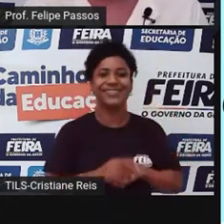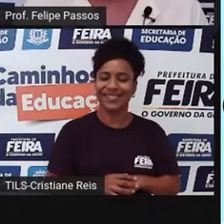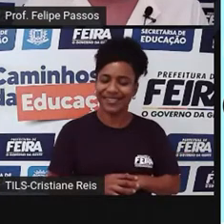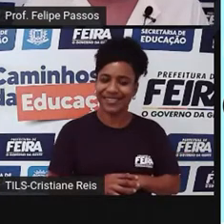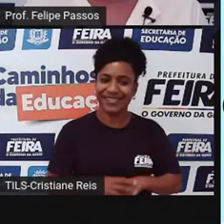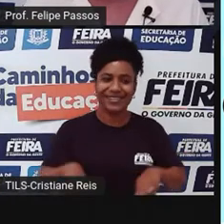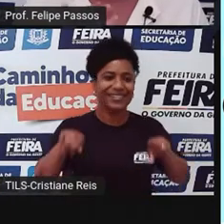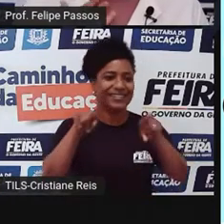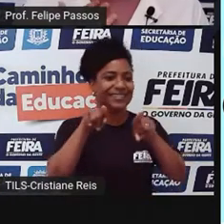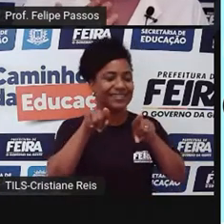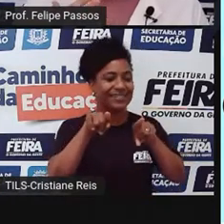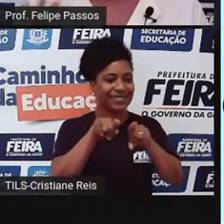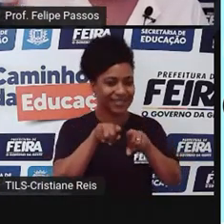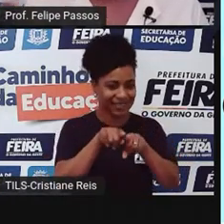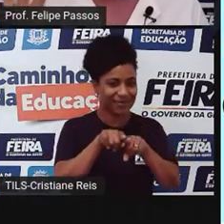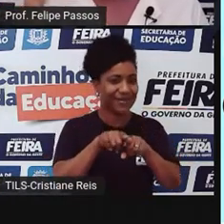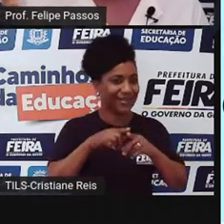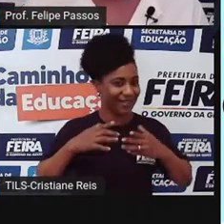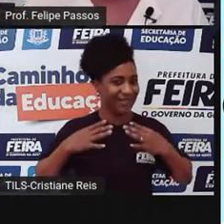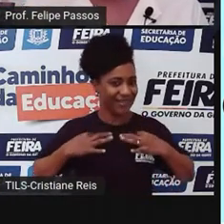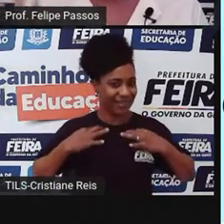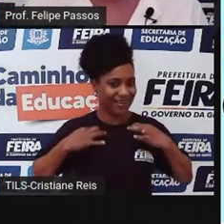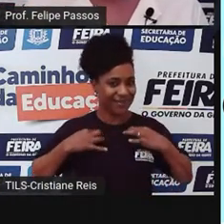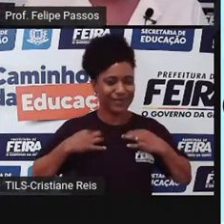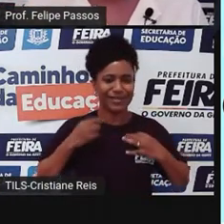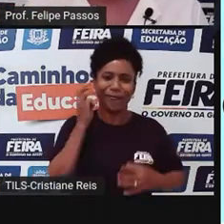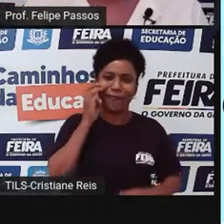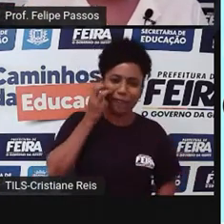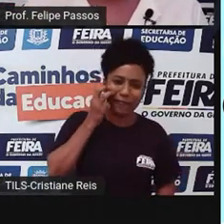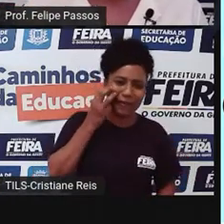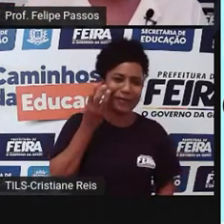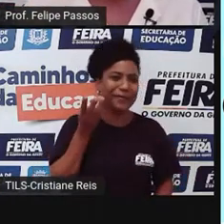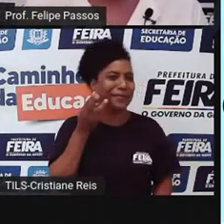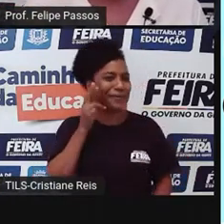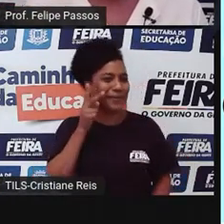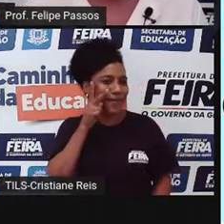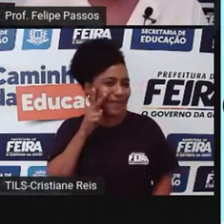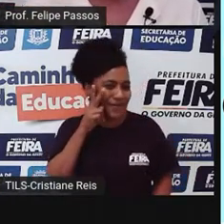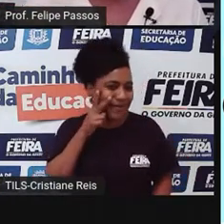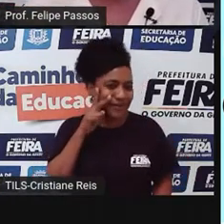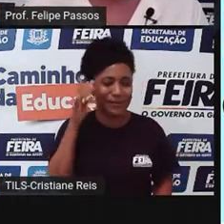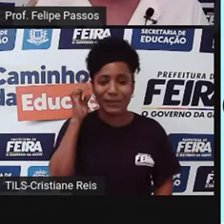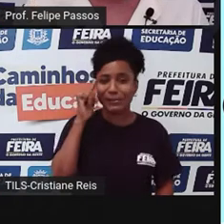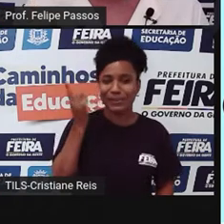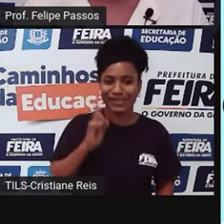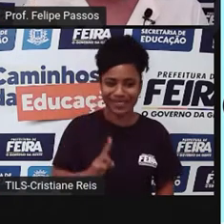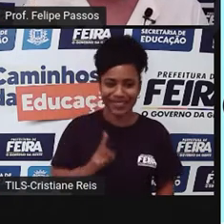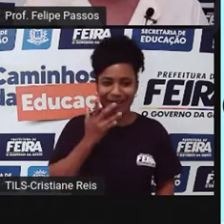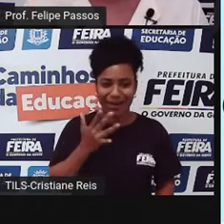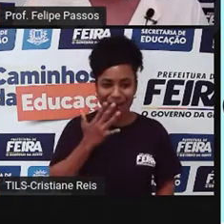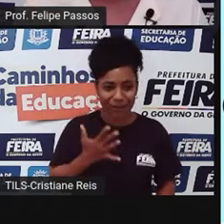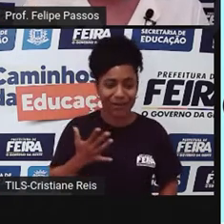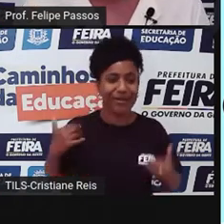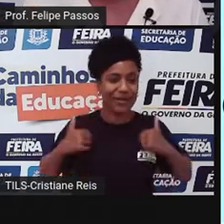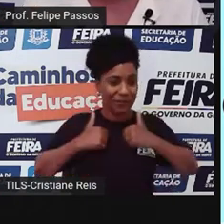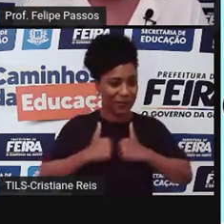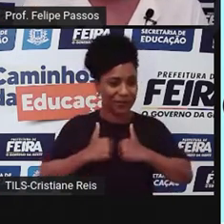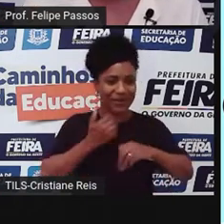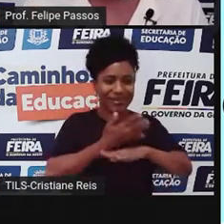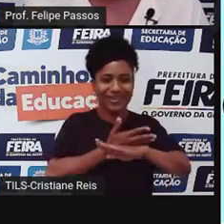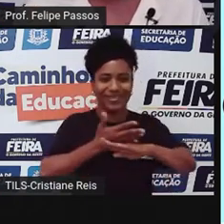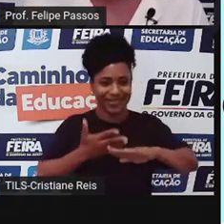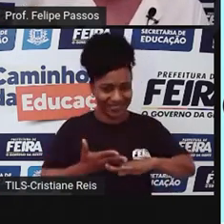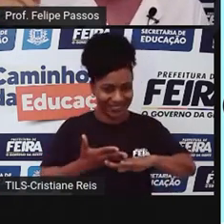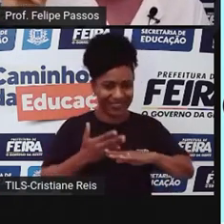vestindo uma camisa meio rosa, meio vinho, não sei bem que cor é essa, e por cima dessa camisa um jaleco